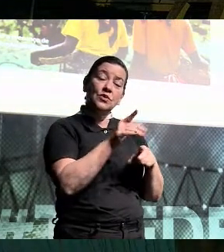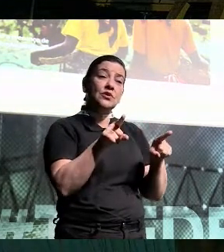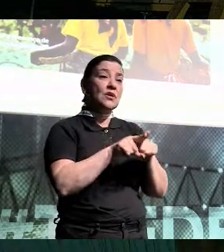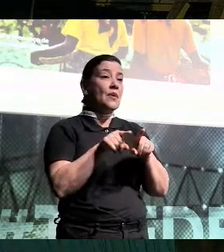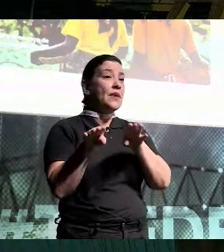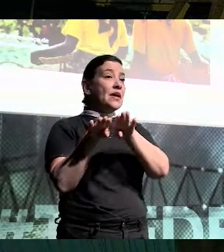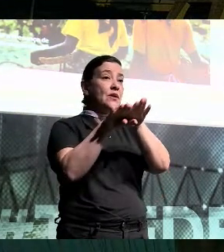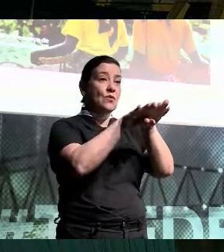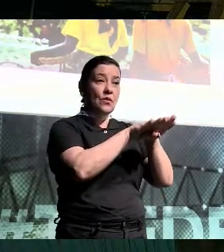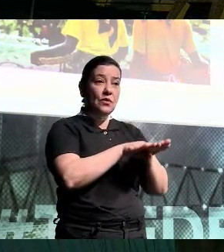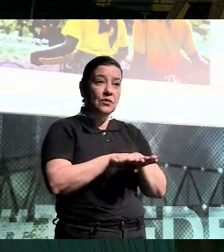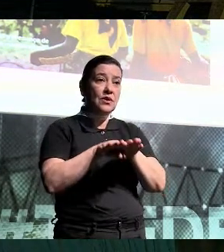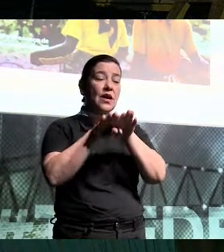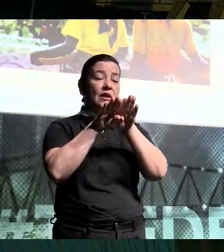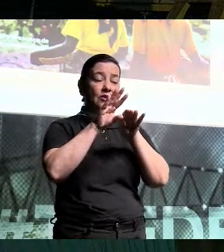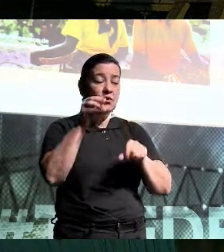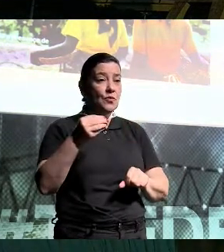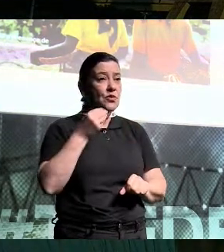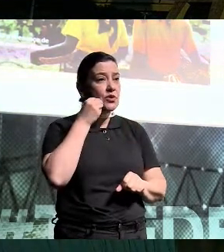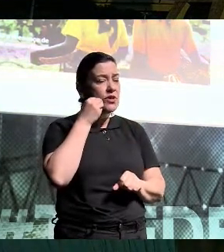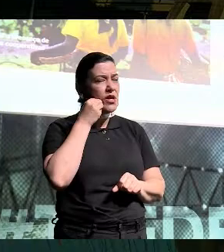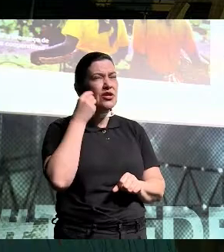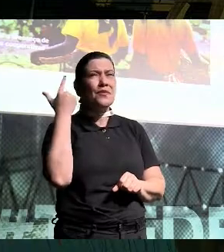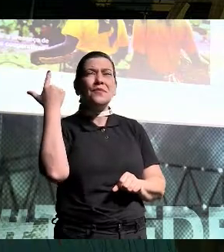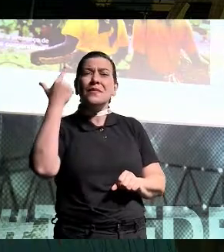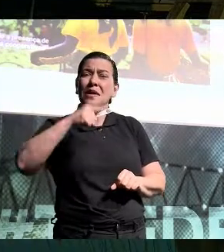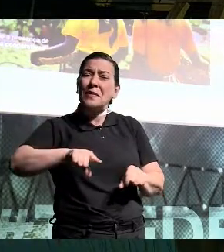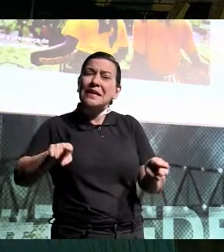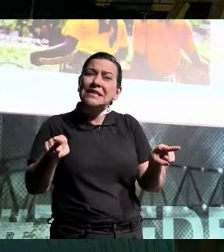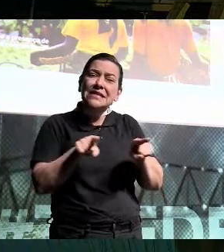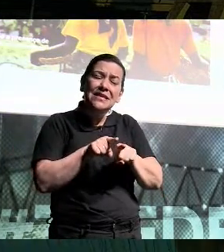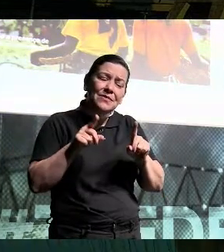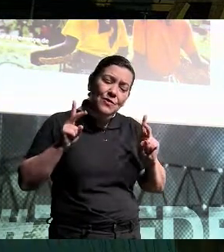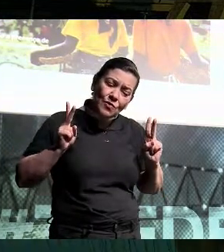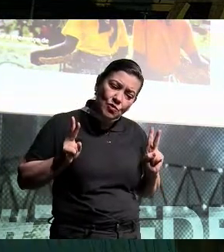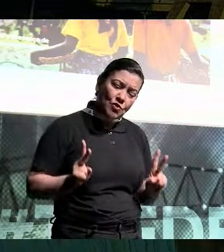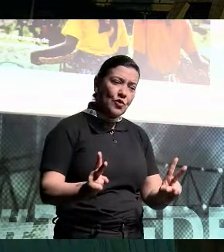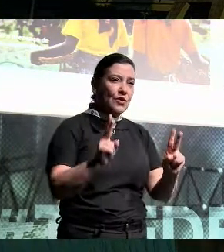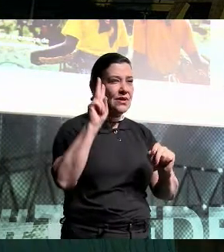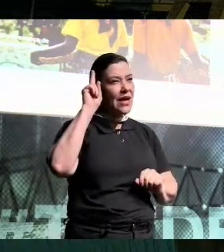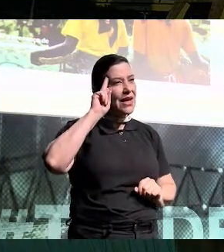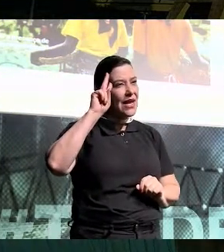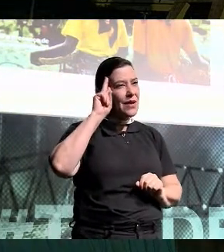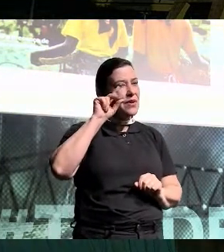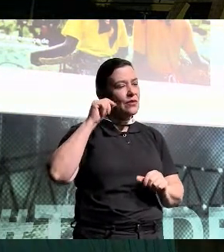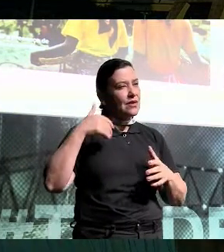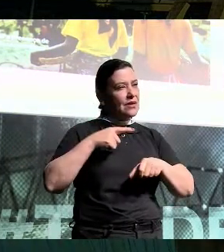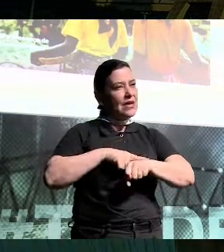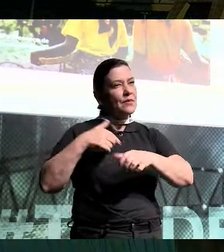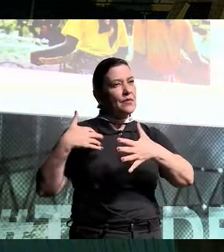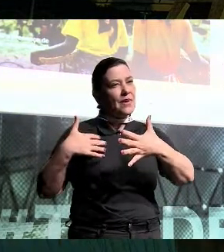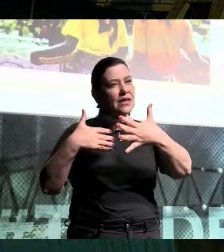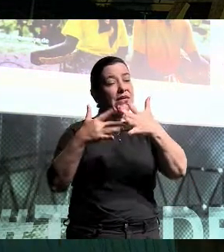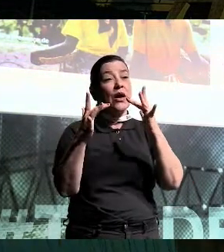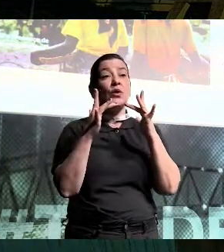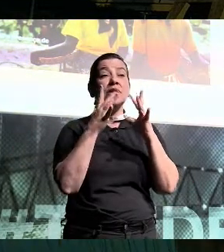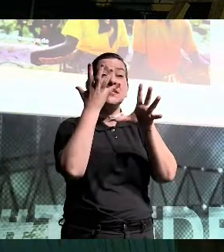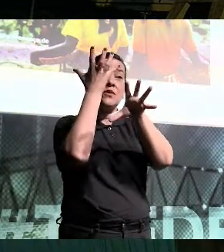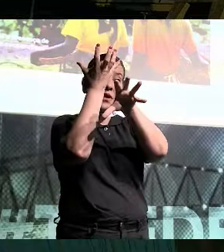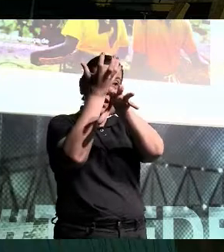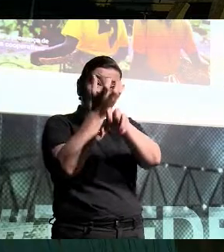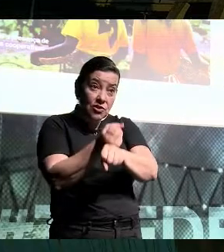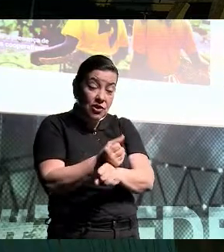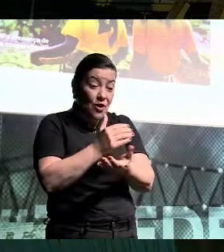igualdade de oportunidade. Mas mais do que tudo, ele fala sobre continuidade. Lembra do longo prazo? Conexão Caatinga, ele não começou